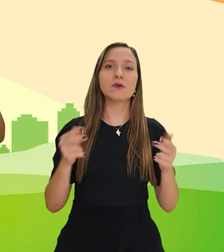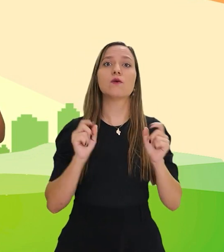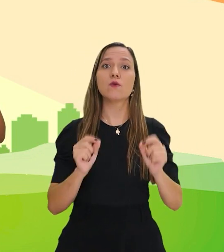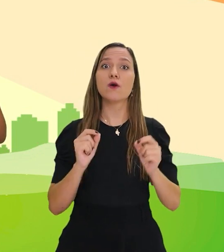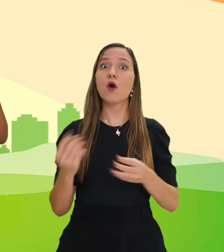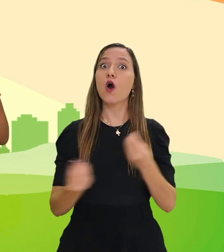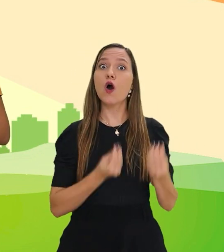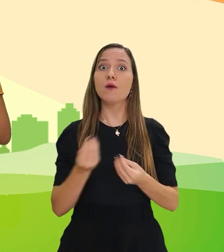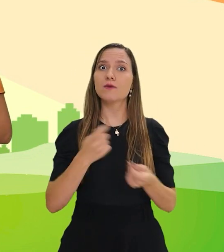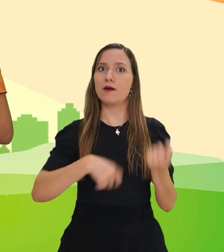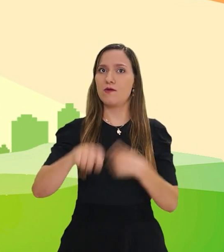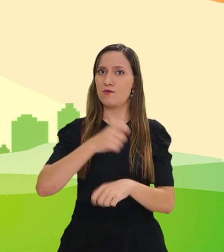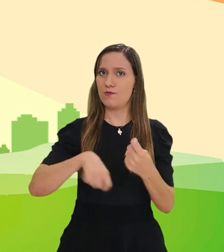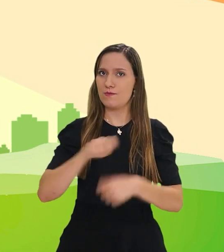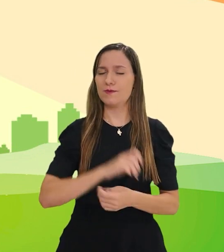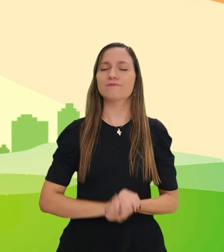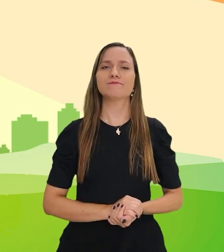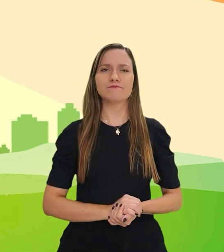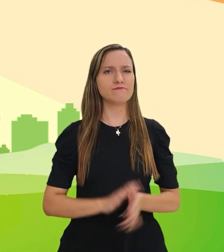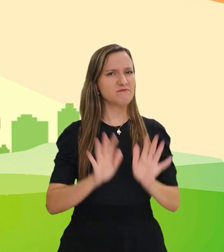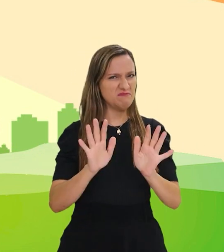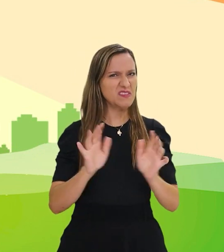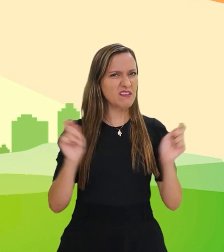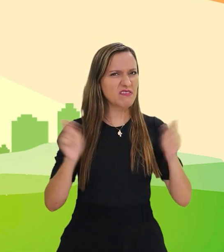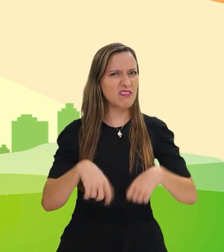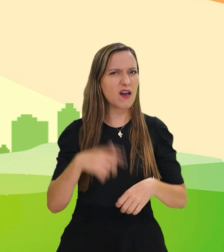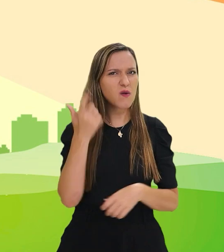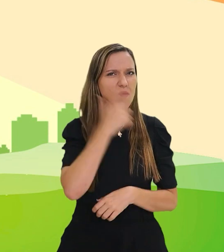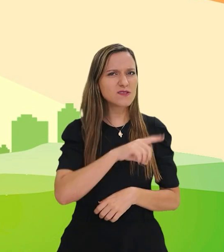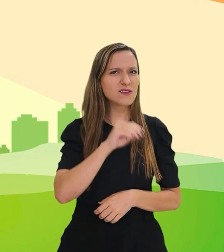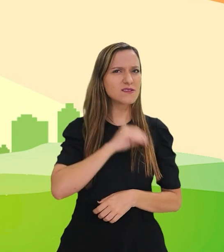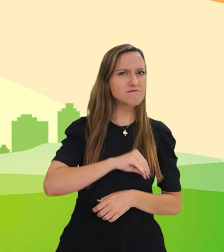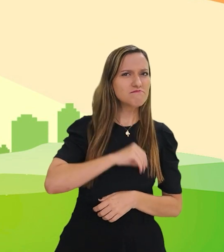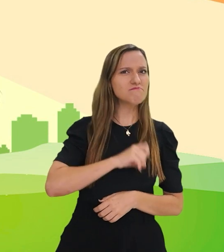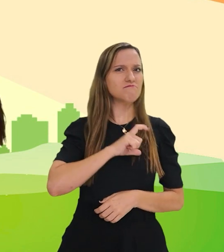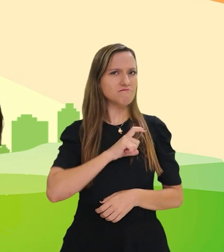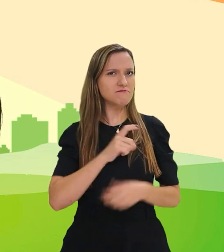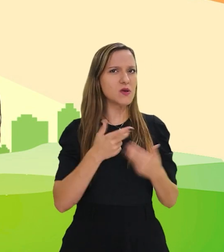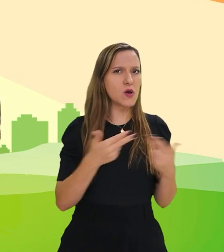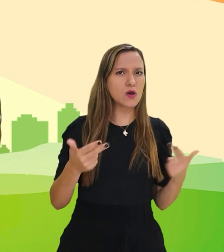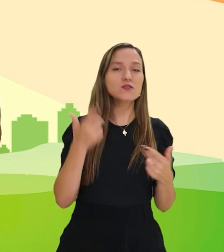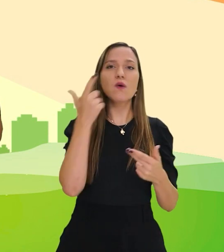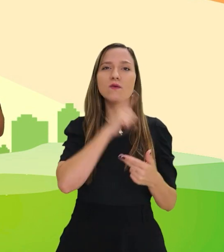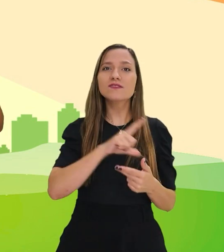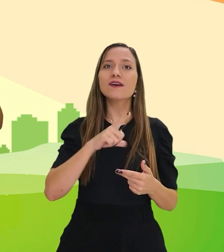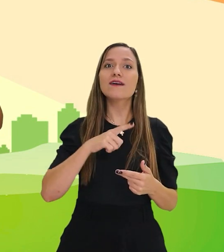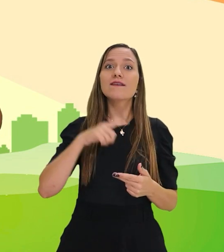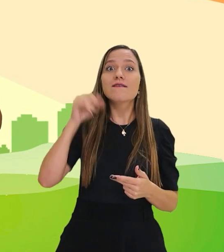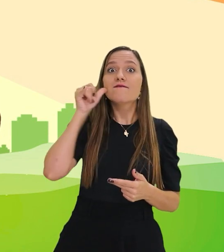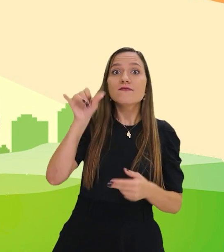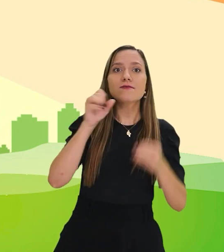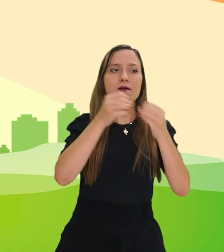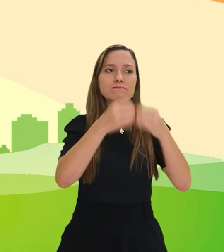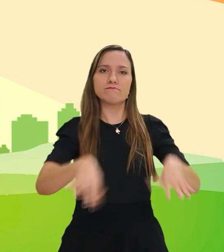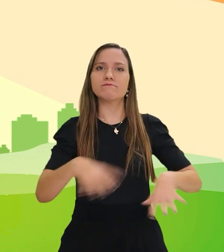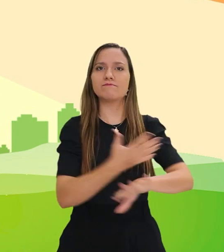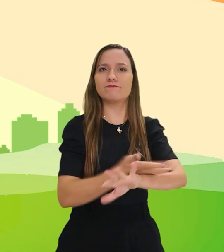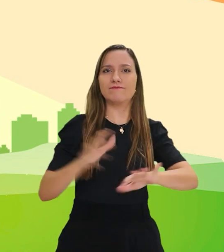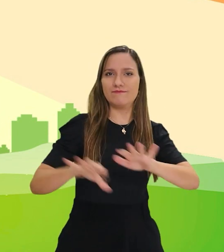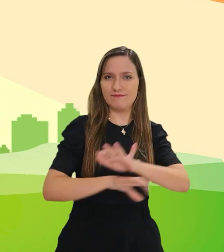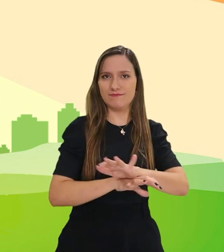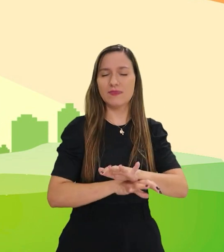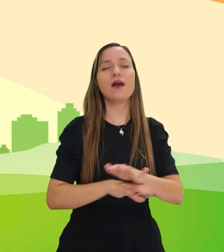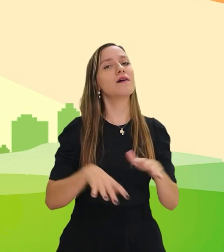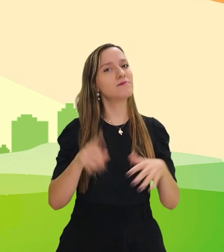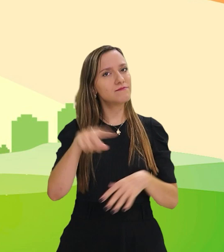pilar econômico. É possível ganhar dinheiro e causar menos impacto ambiental? Essa é a pergunta que